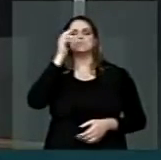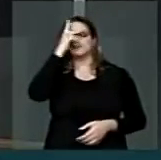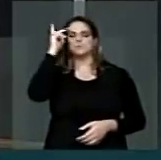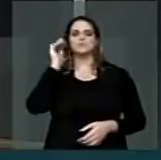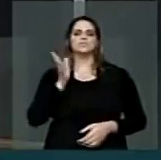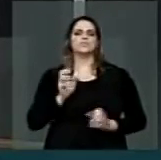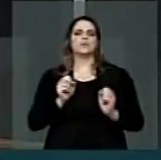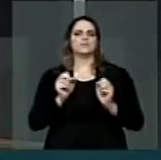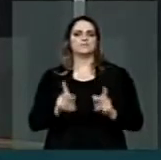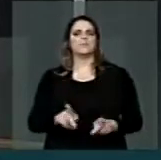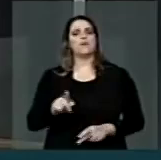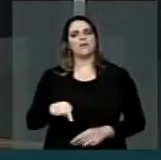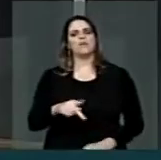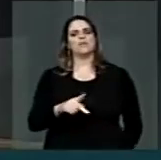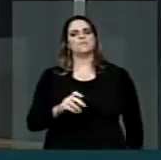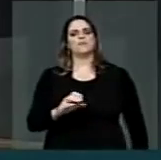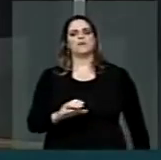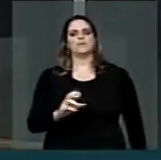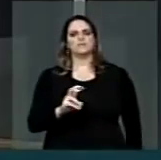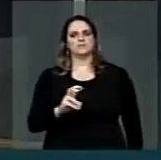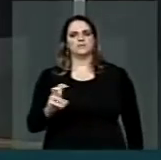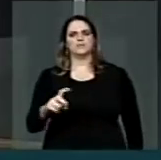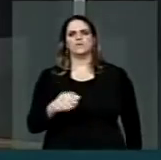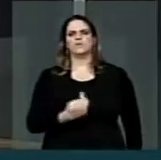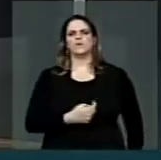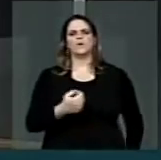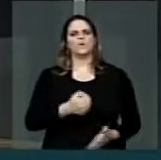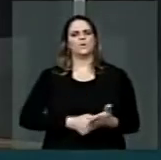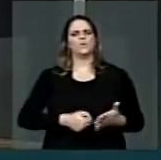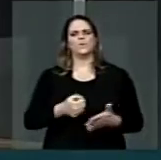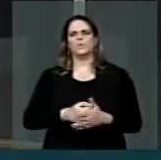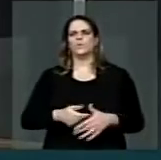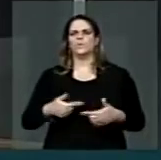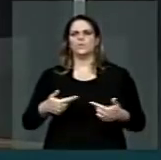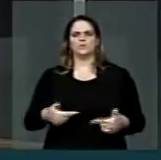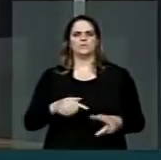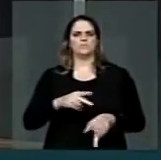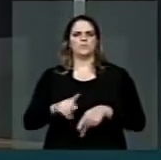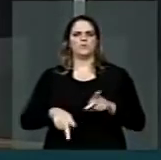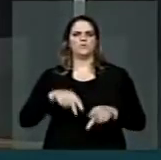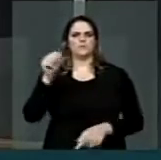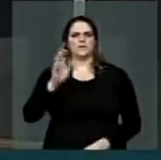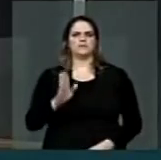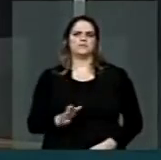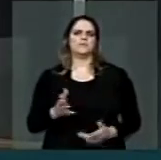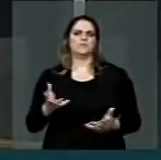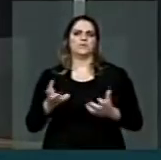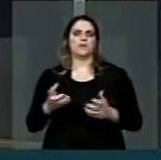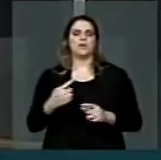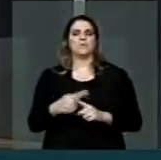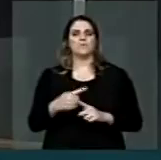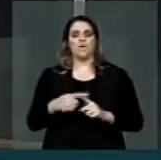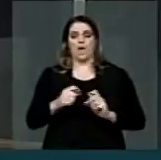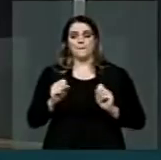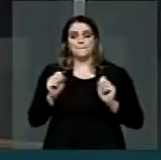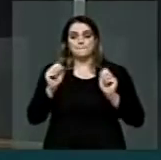555 é uma luta nossa, é uma luta do povo brasileiro para que o aposentado não seja mais